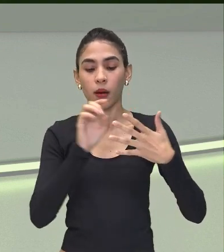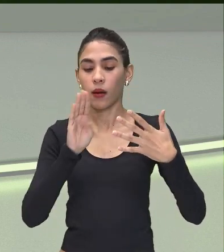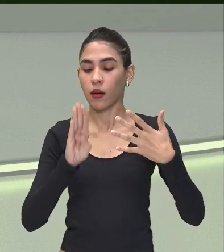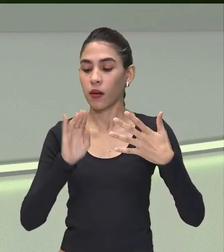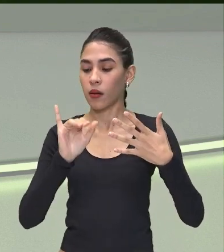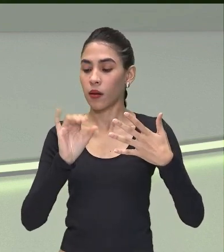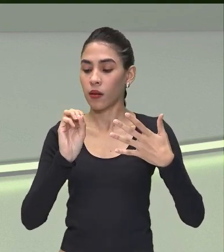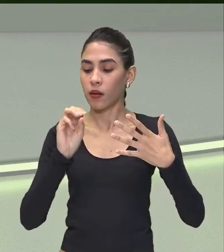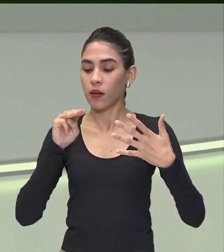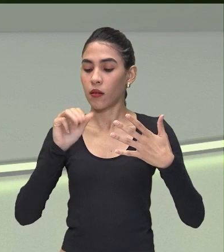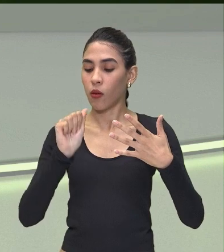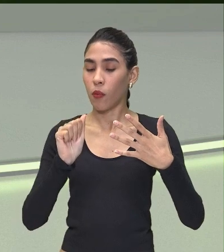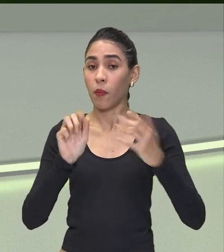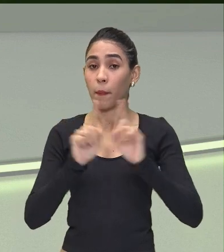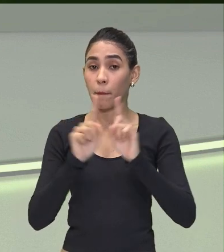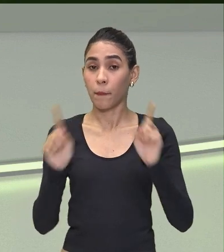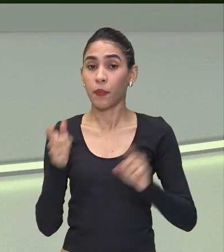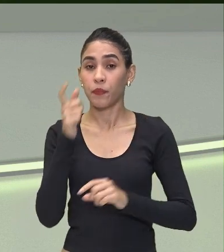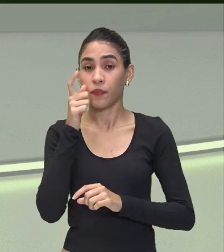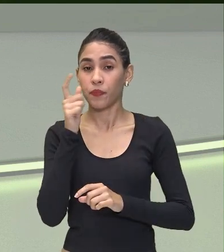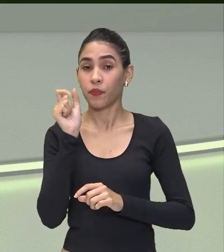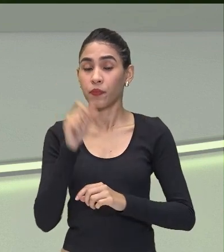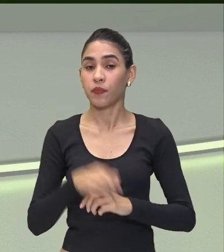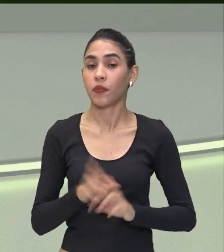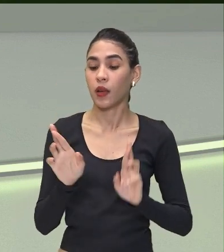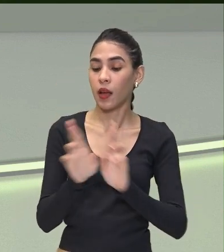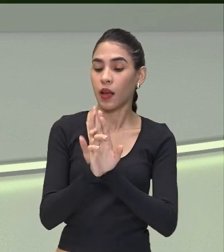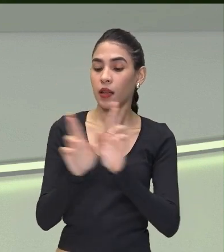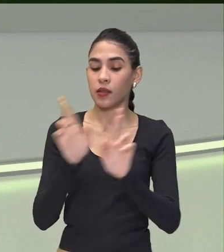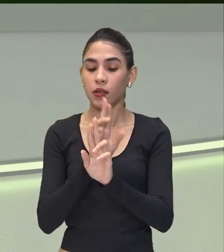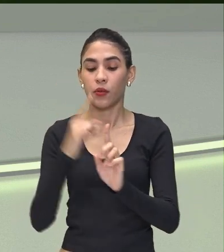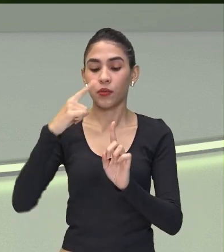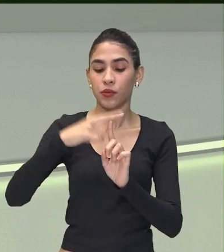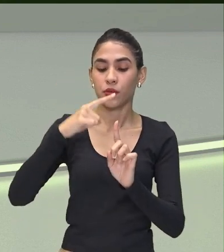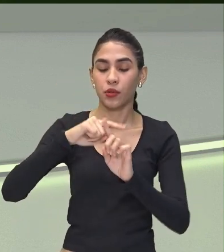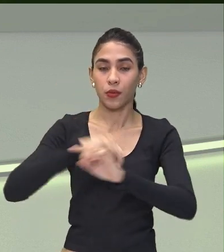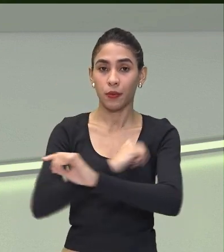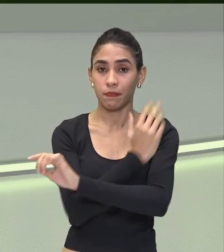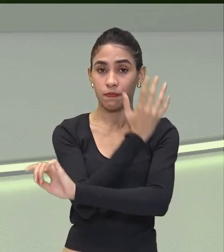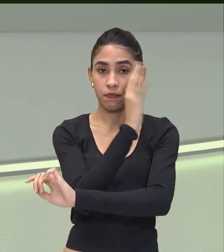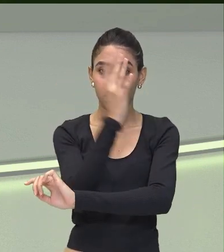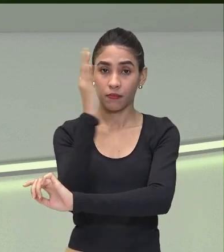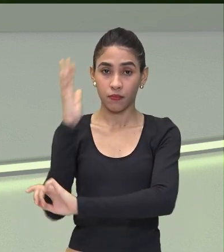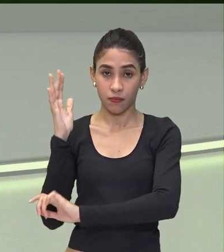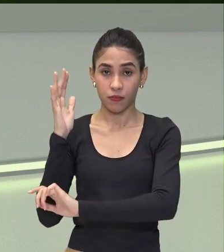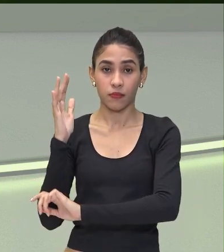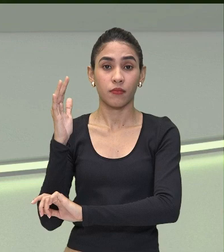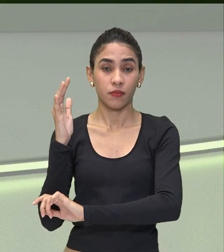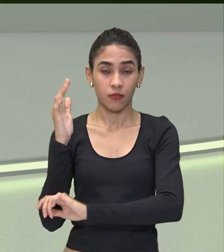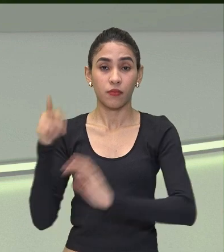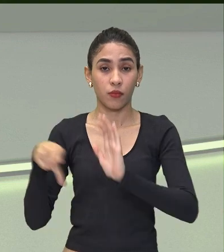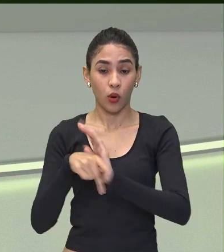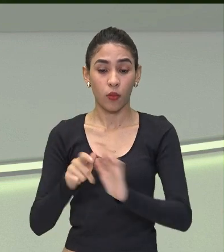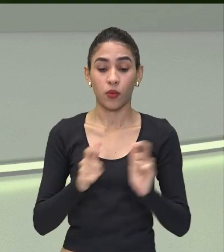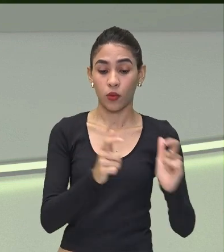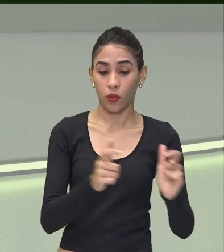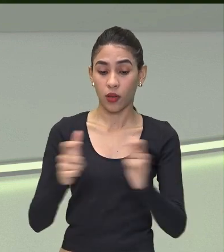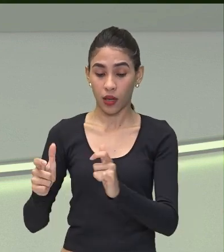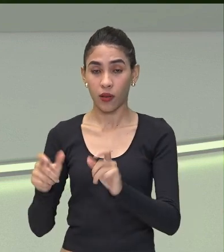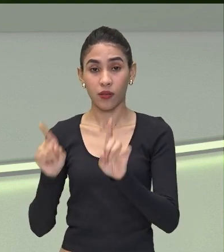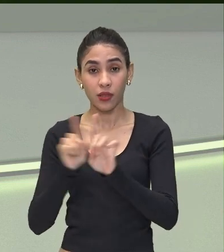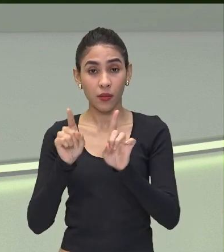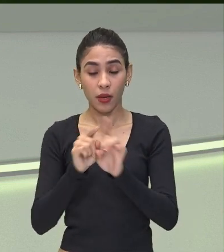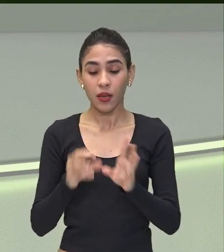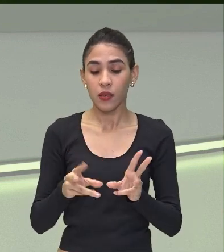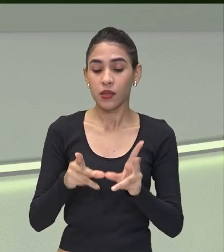também Que o clima Se relaciona Com o tipo De vegetação Daquela Daquele local O solo Também